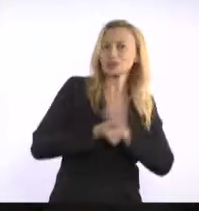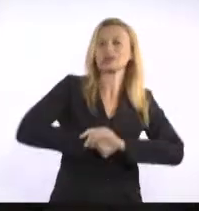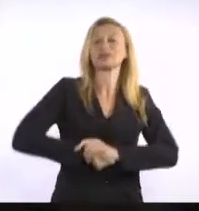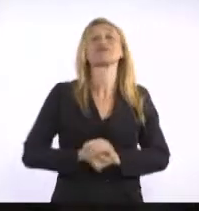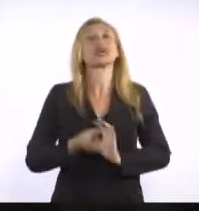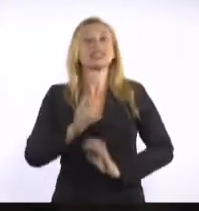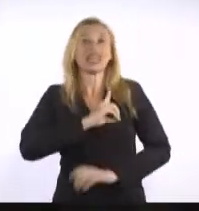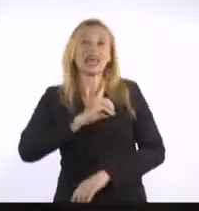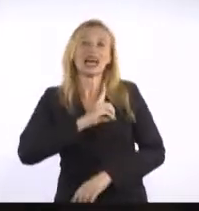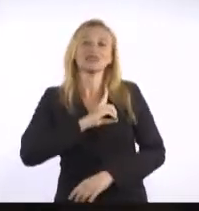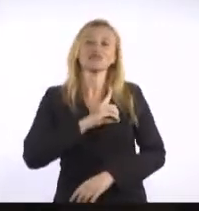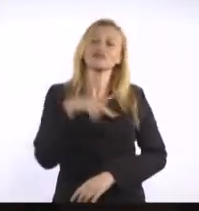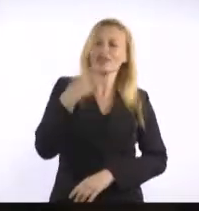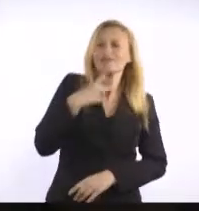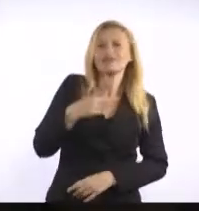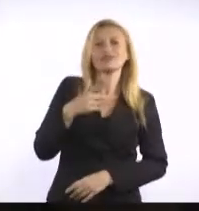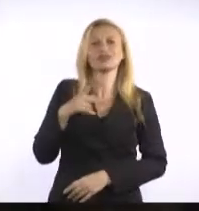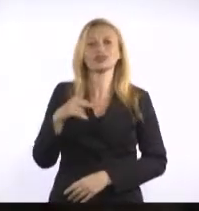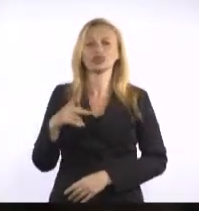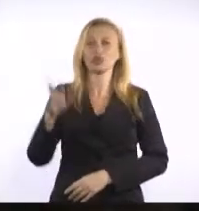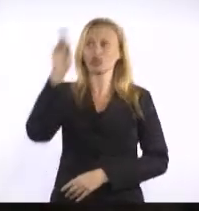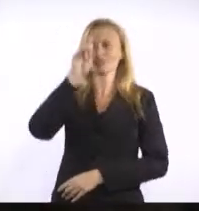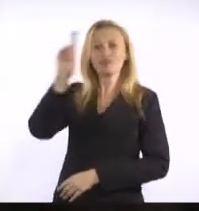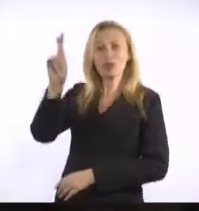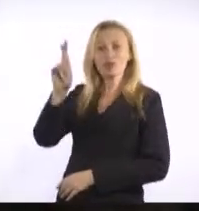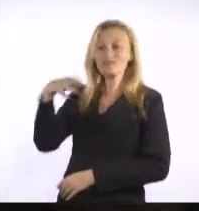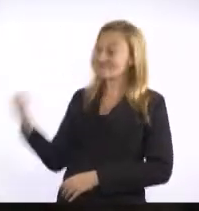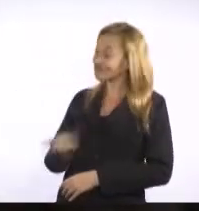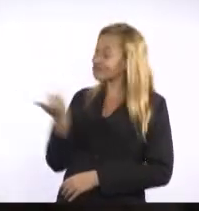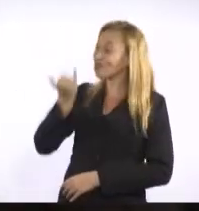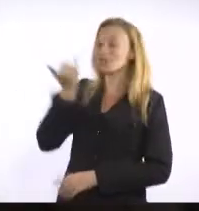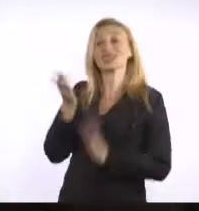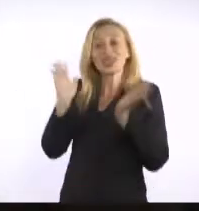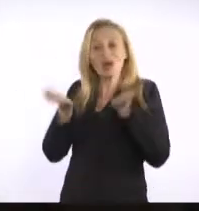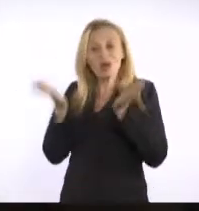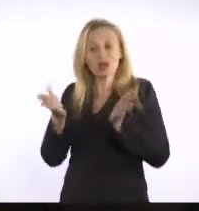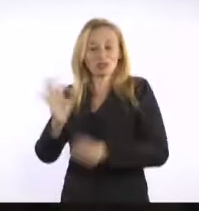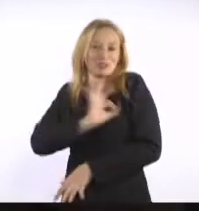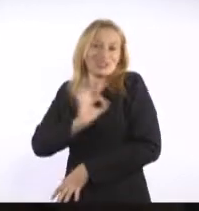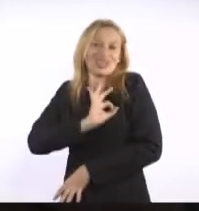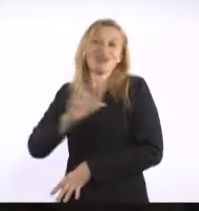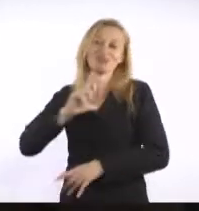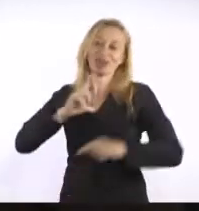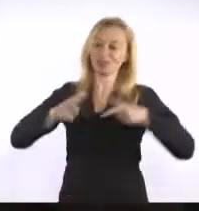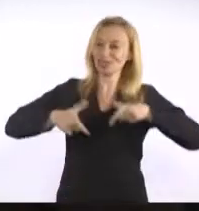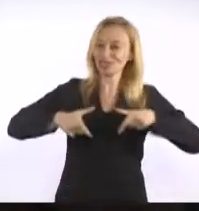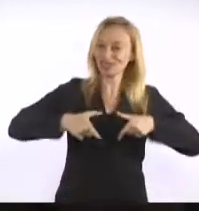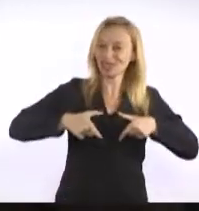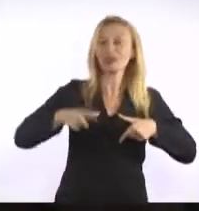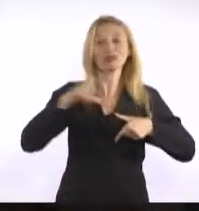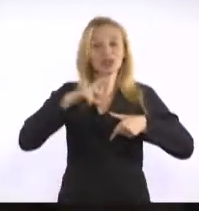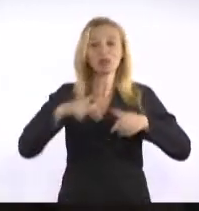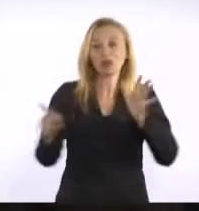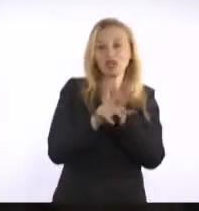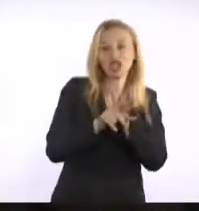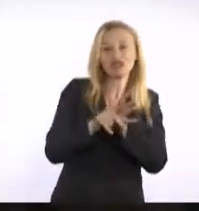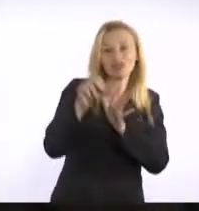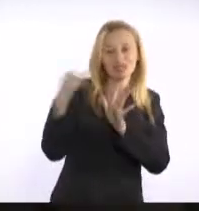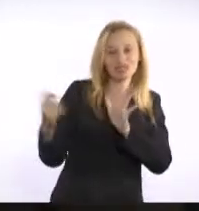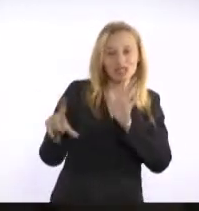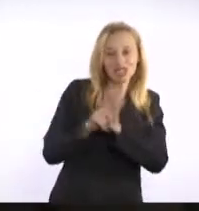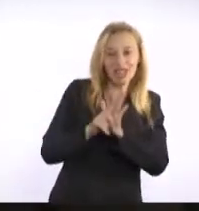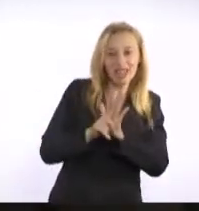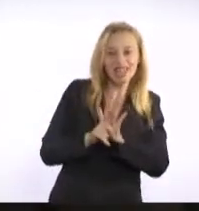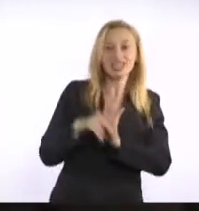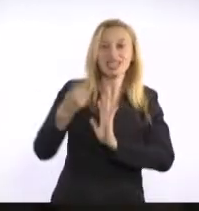Delegado, dizer para o senhor a importância hoje de um policial ter distintivo. Eu tenho um projeto de lei até aqui que fala sobre o distintivo da polícia